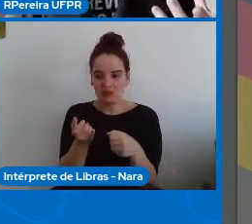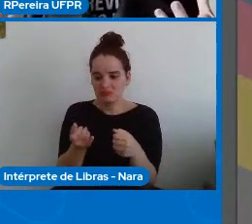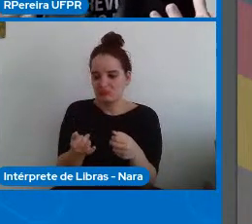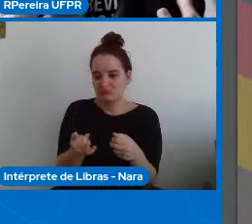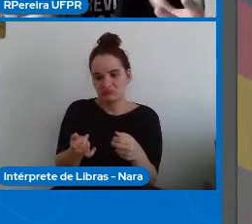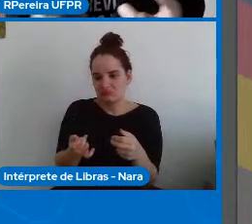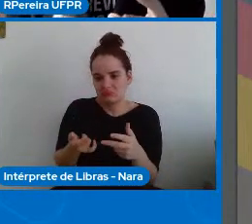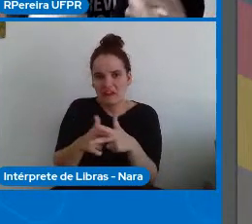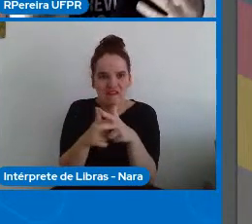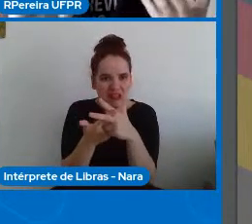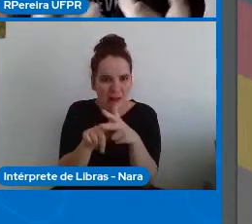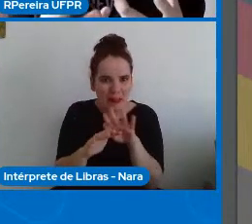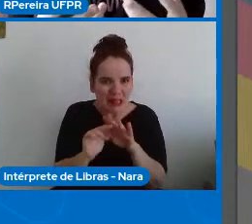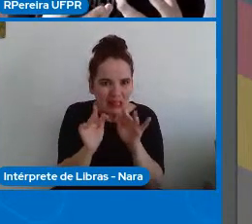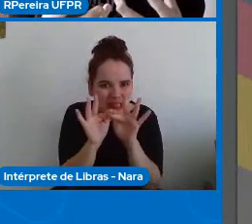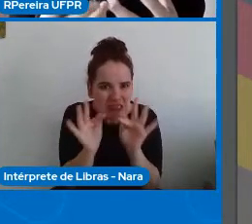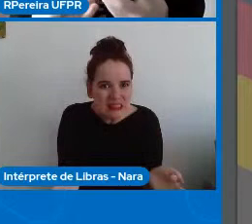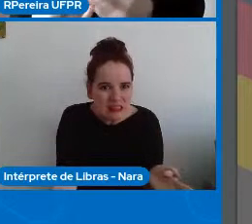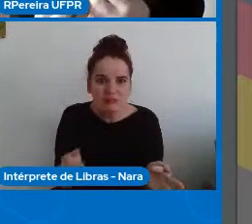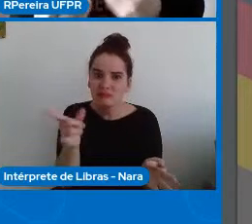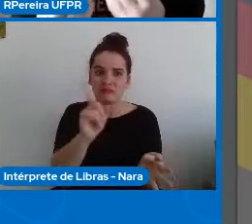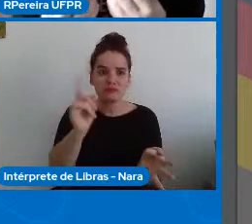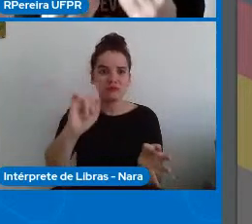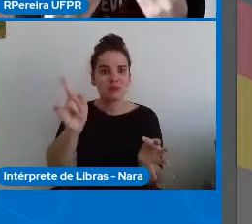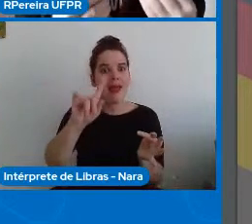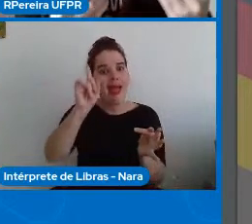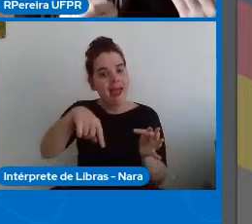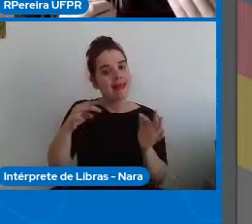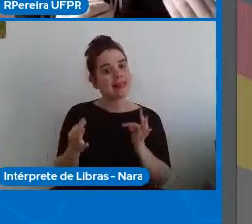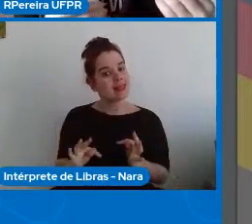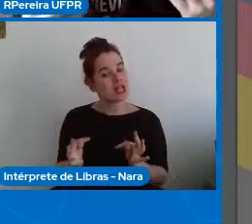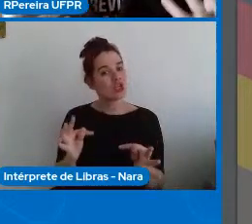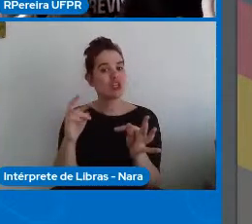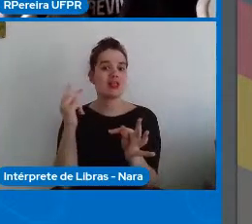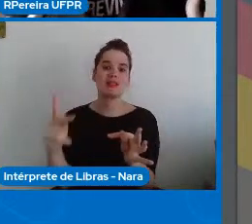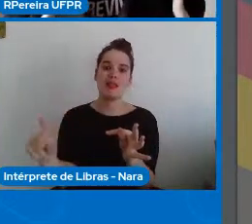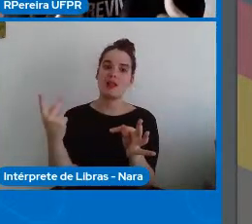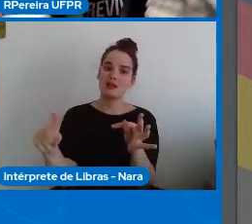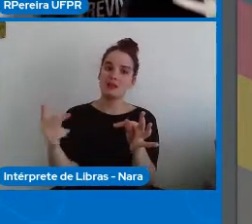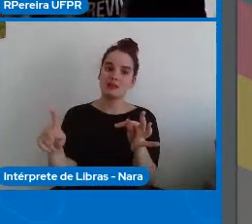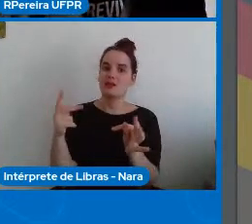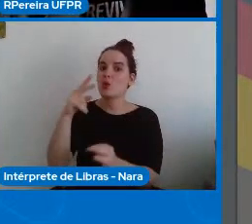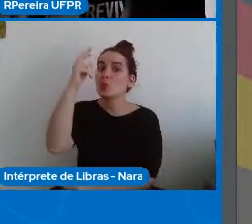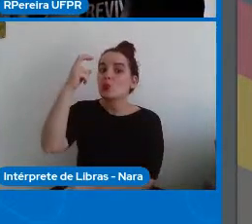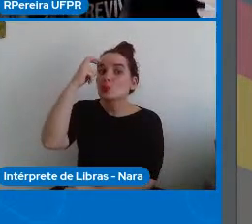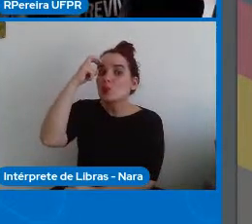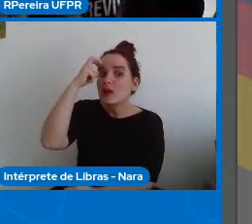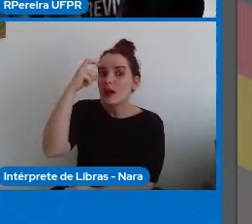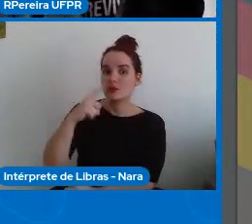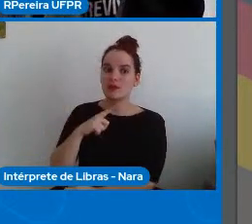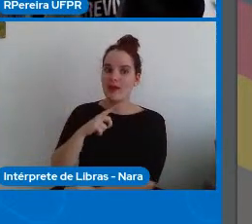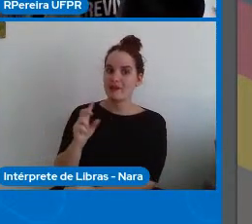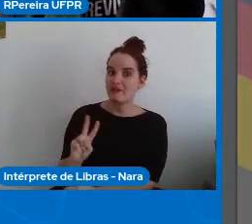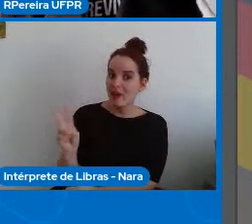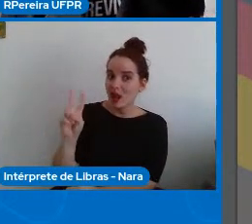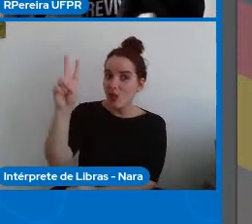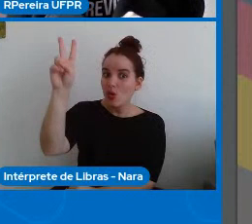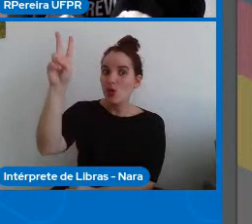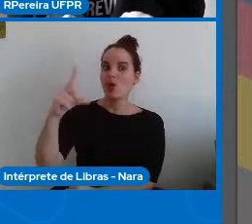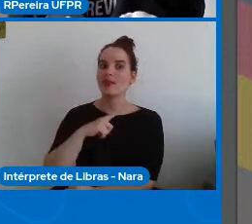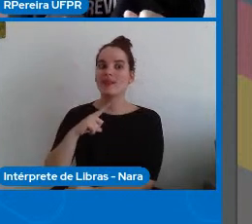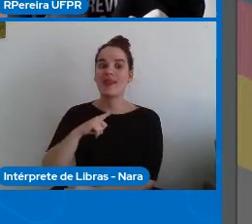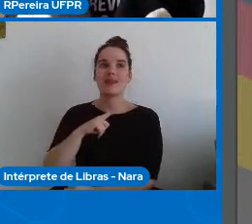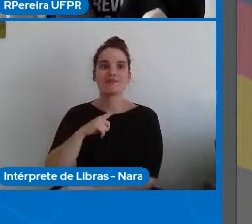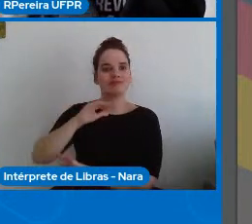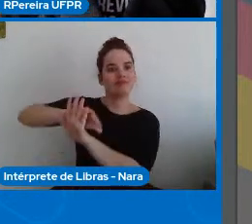tecnologia com importância também cultural, de valor, até religiosa para a vida da